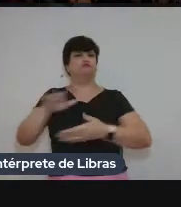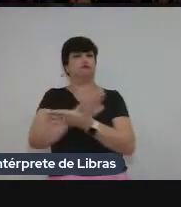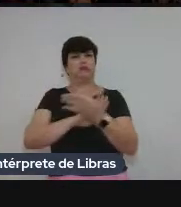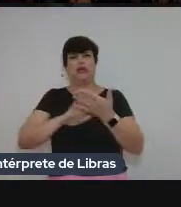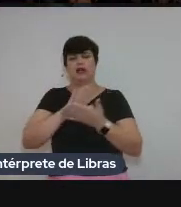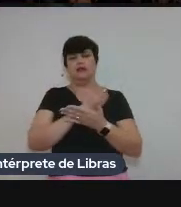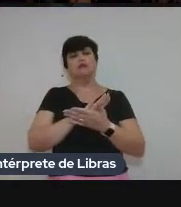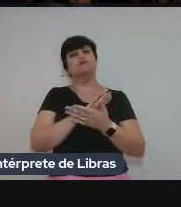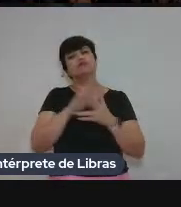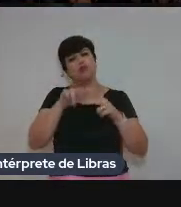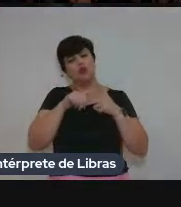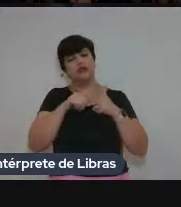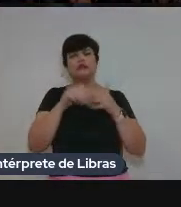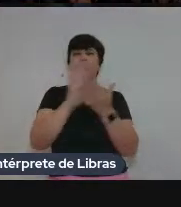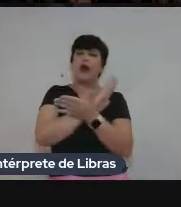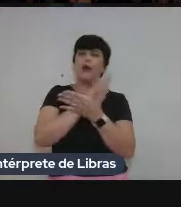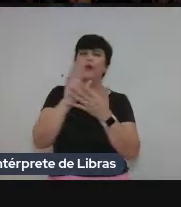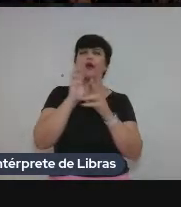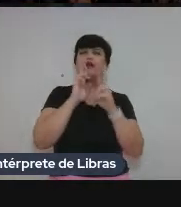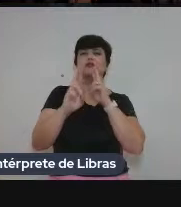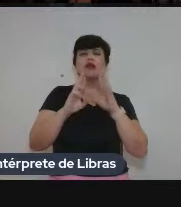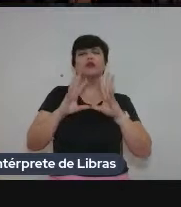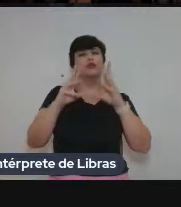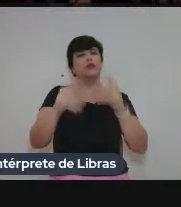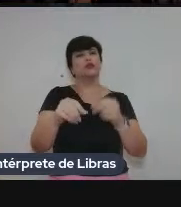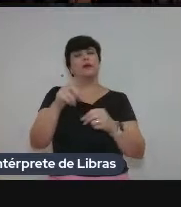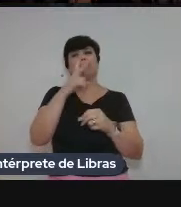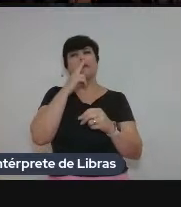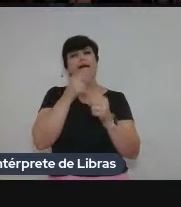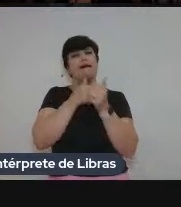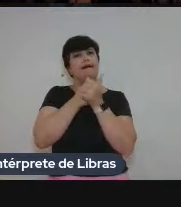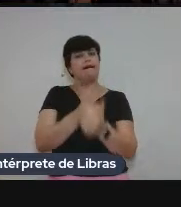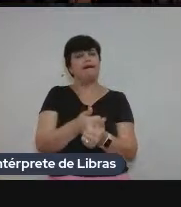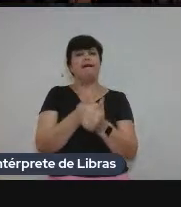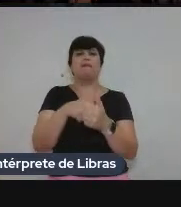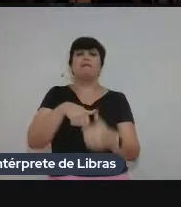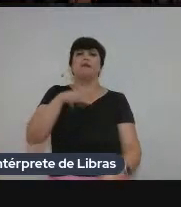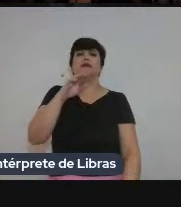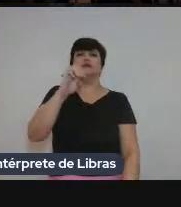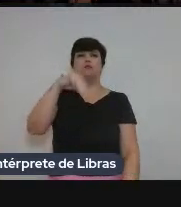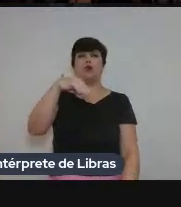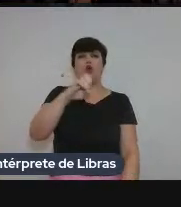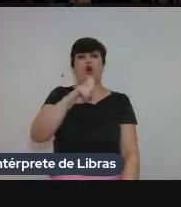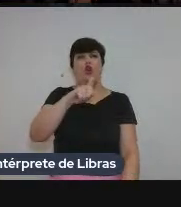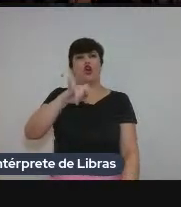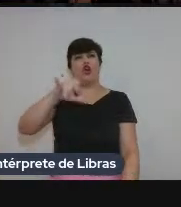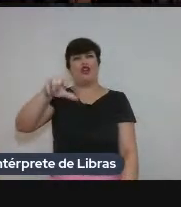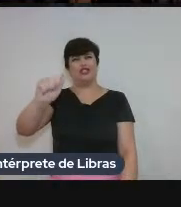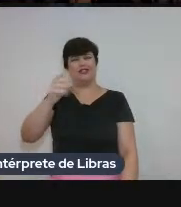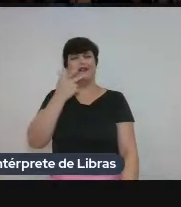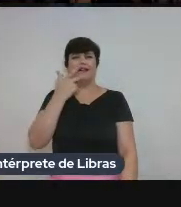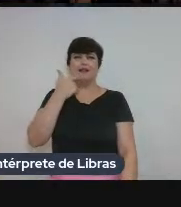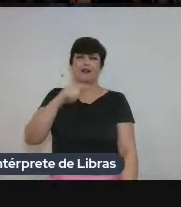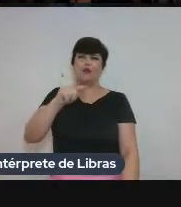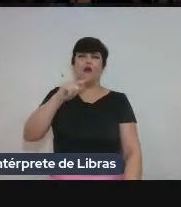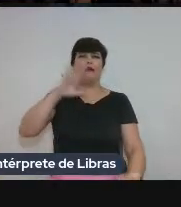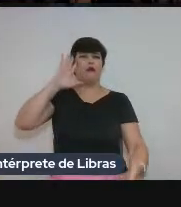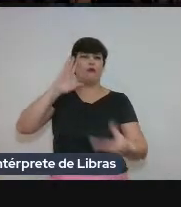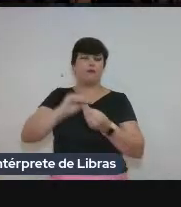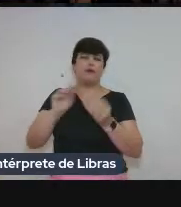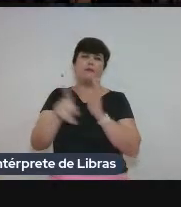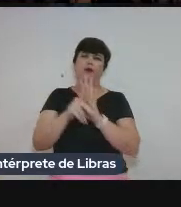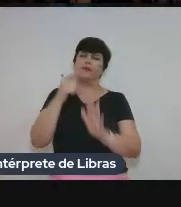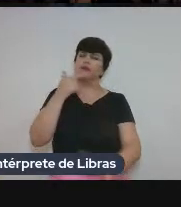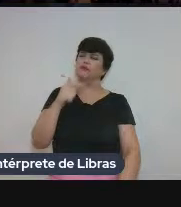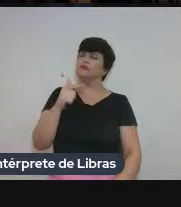foram alguns resultados, né? Uma visão muito, muito alinhada com a visão monológica da língua e a compreensão do intérprete. E aí, a